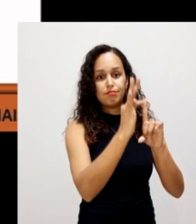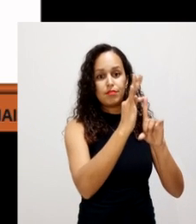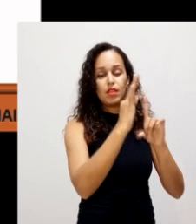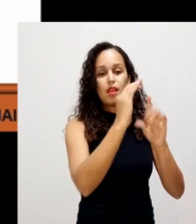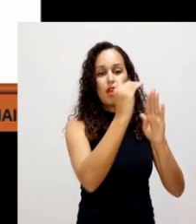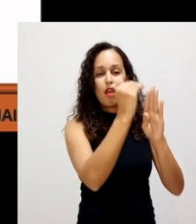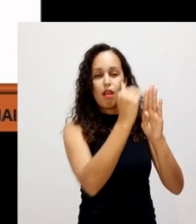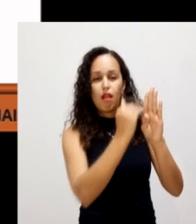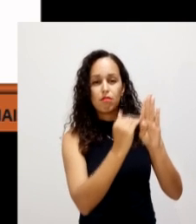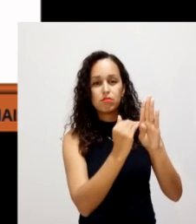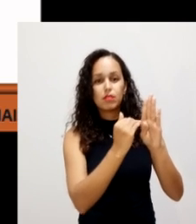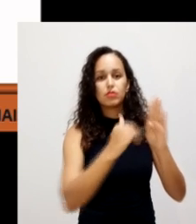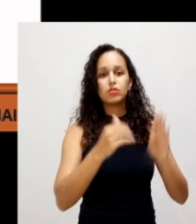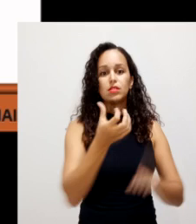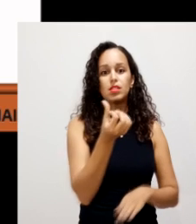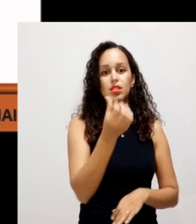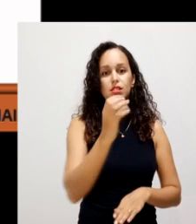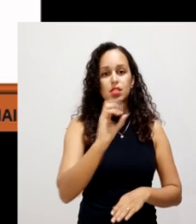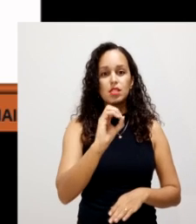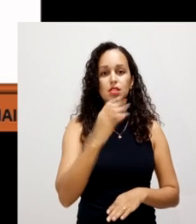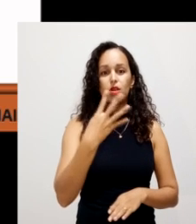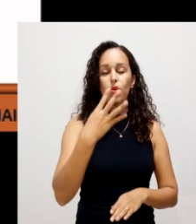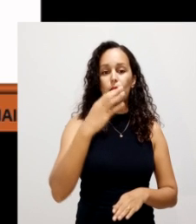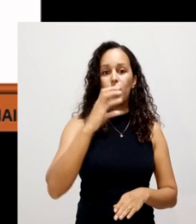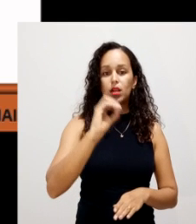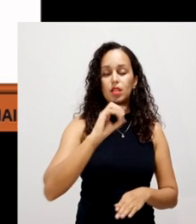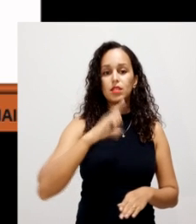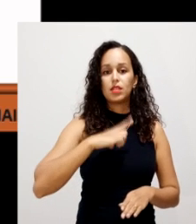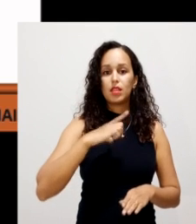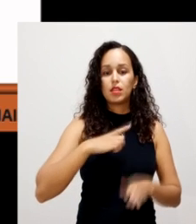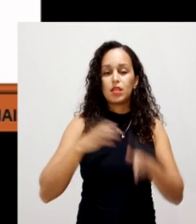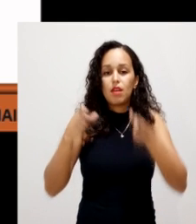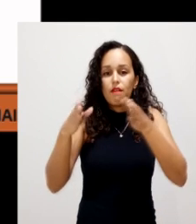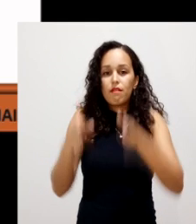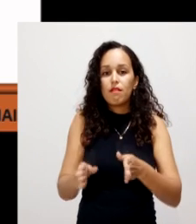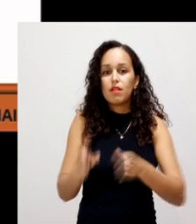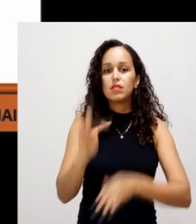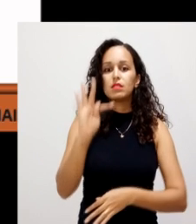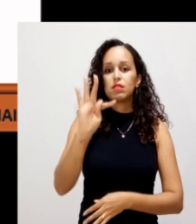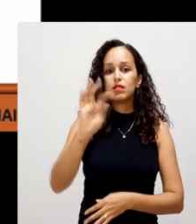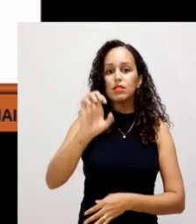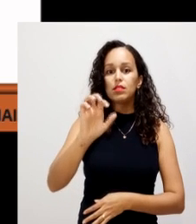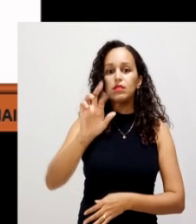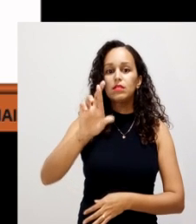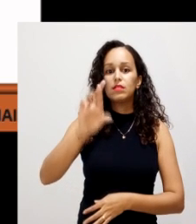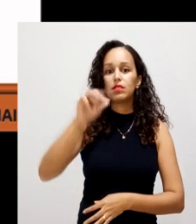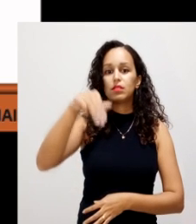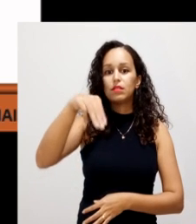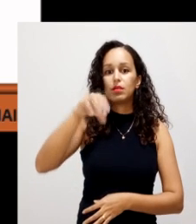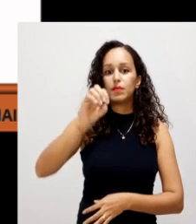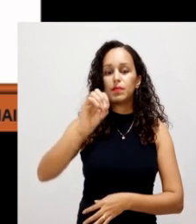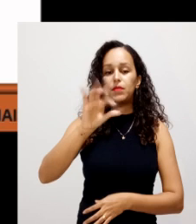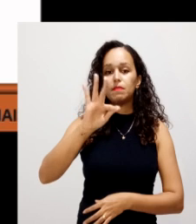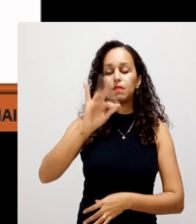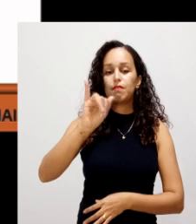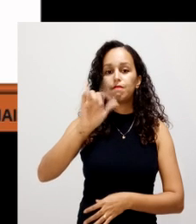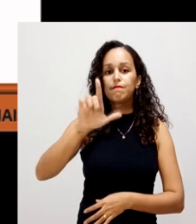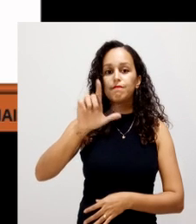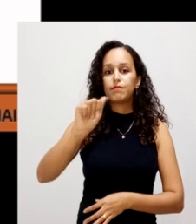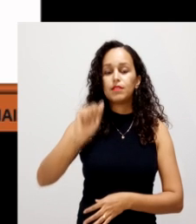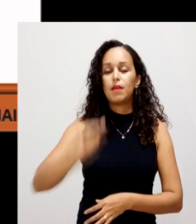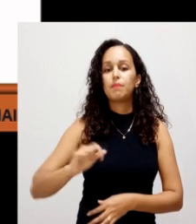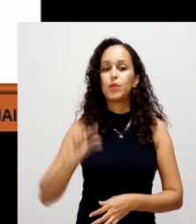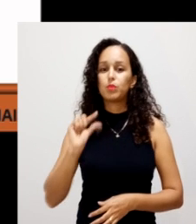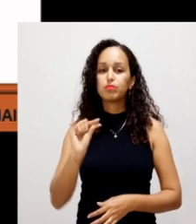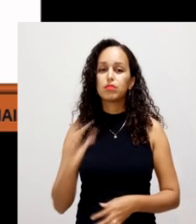Abaixo de 60, 60 e 40, nós vamos ter a fase termófila. Nessa região aqui, vai ter muita quantidade de micro